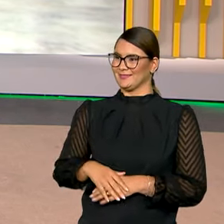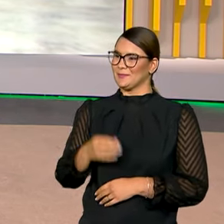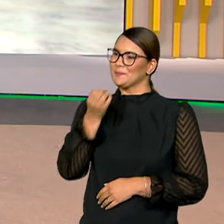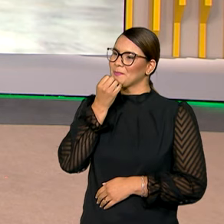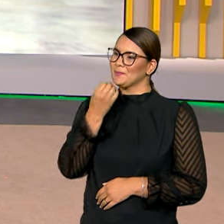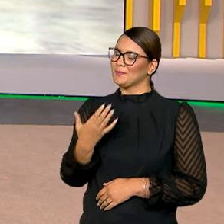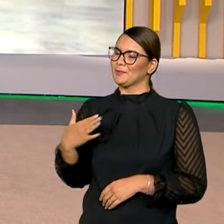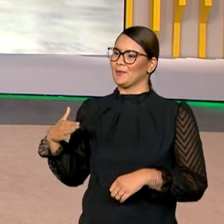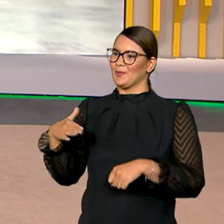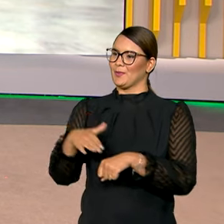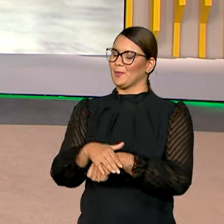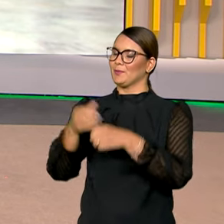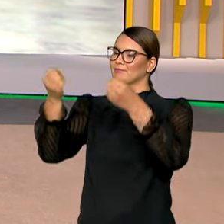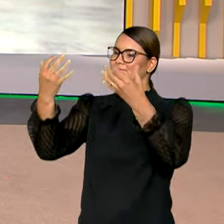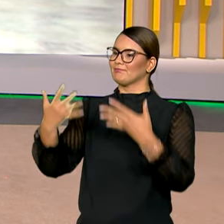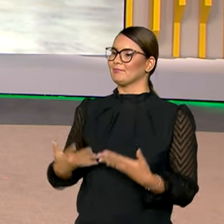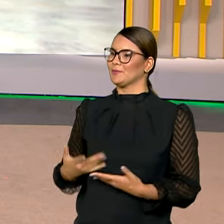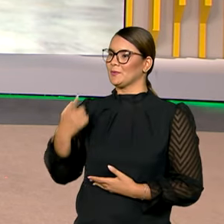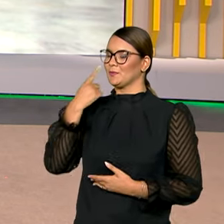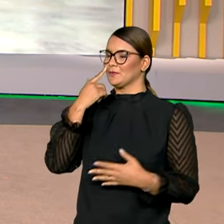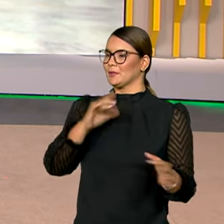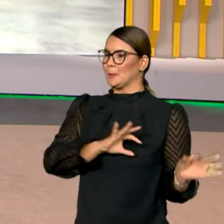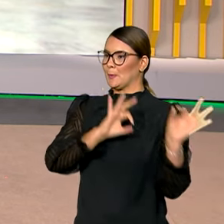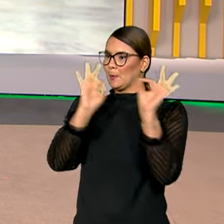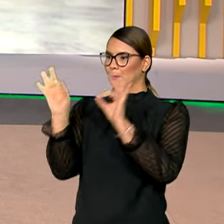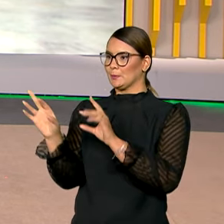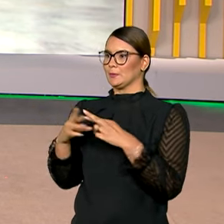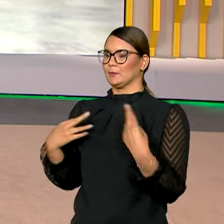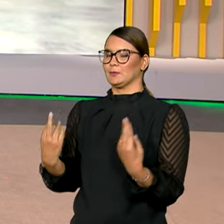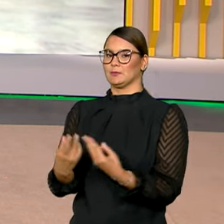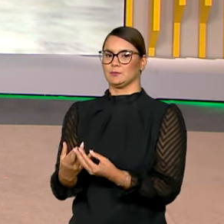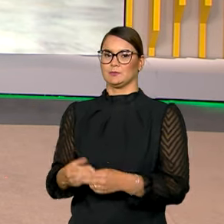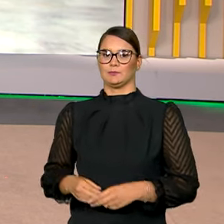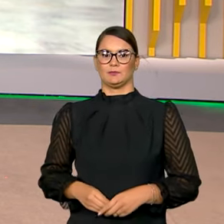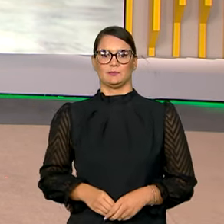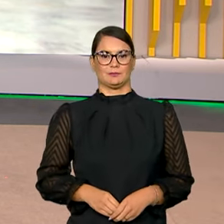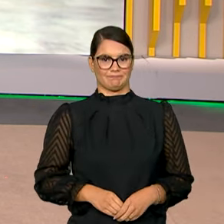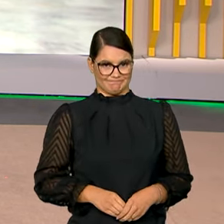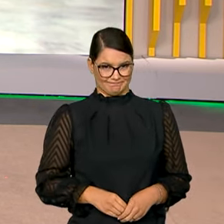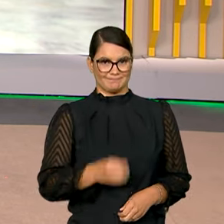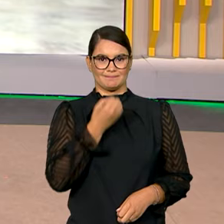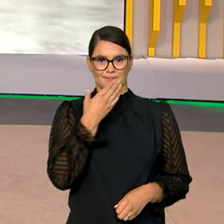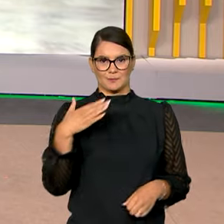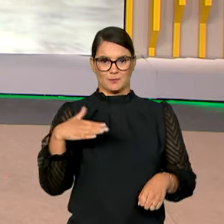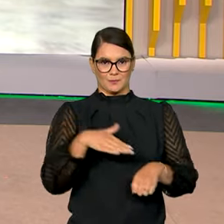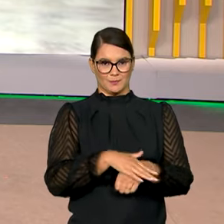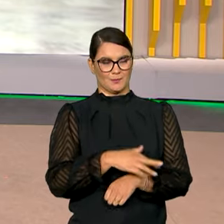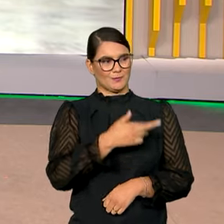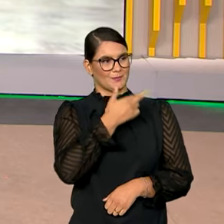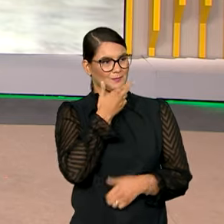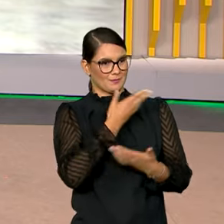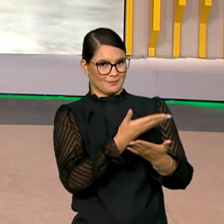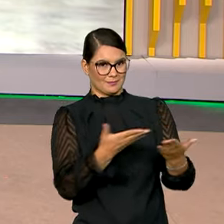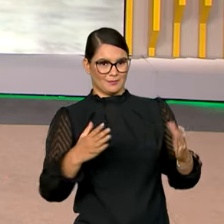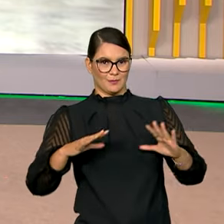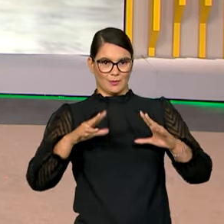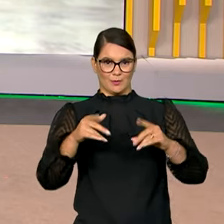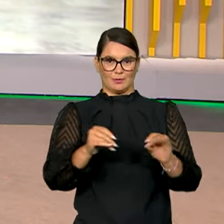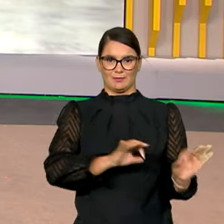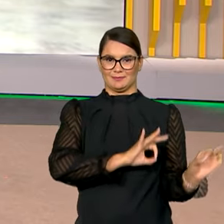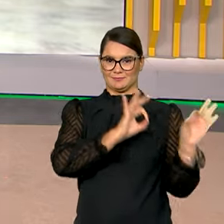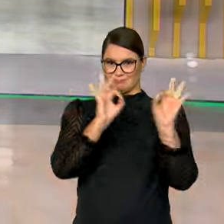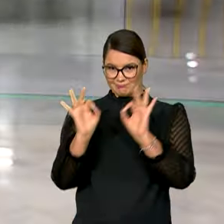boa noite para você. Conta para nós o que você apurou sobre essas reuniões. Uma boa noite para você, Roberto. Uma boa noite a todos que nos